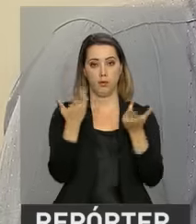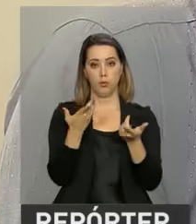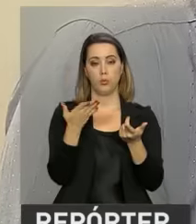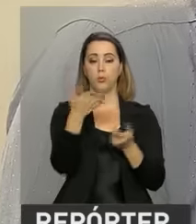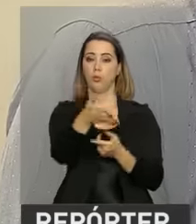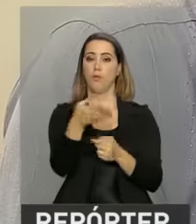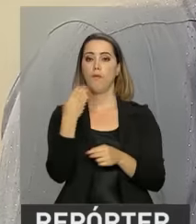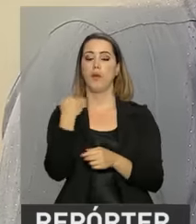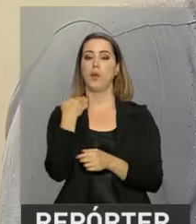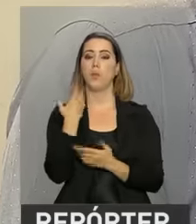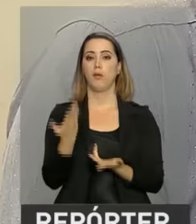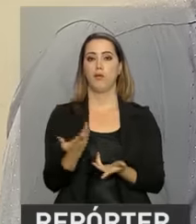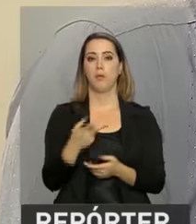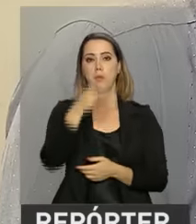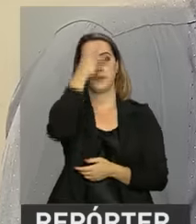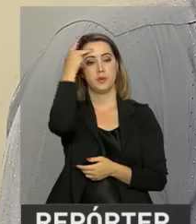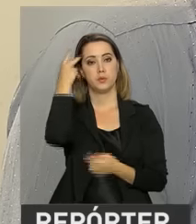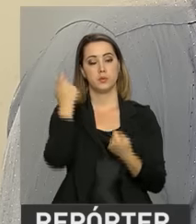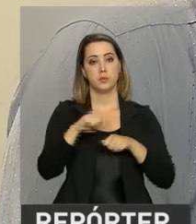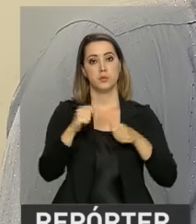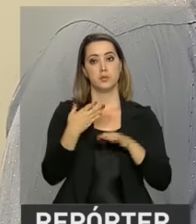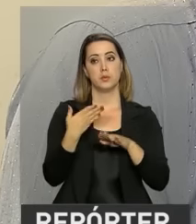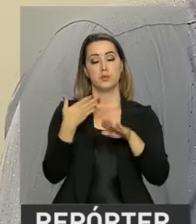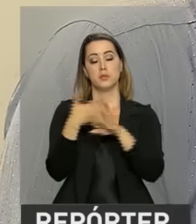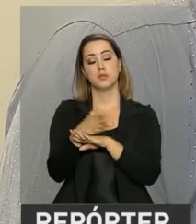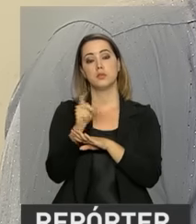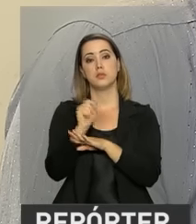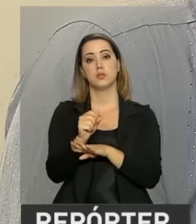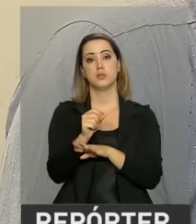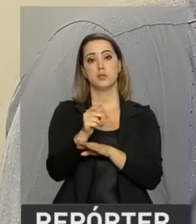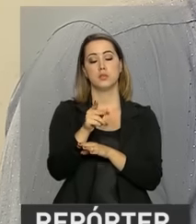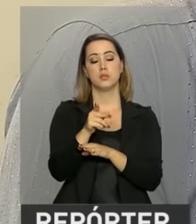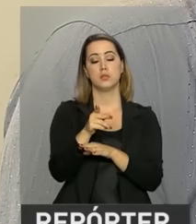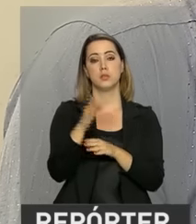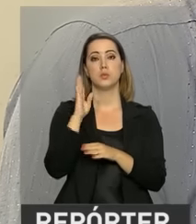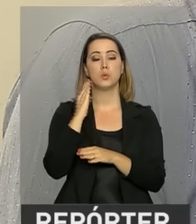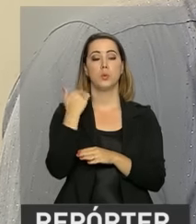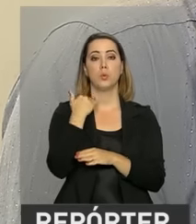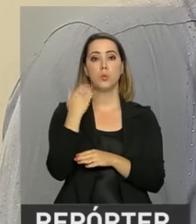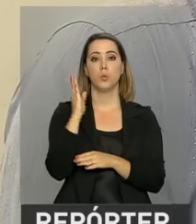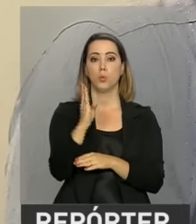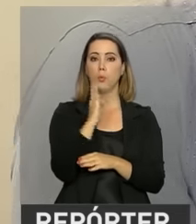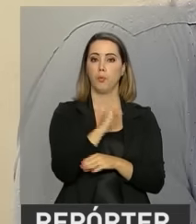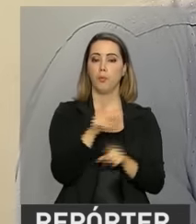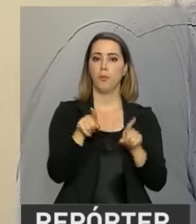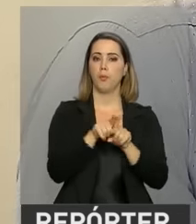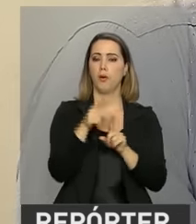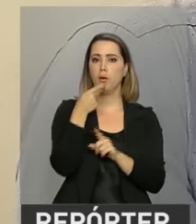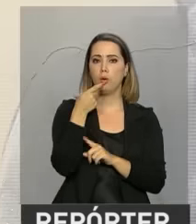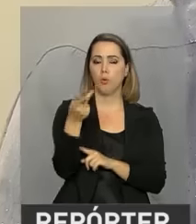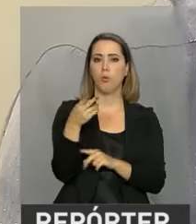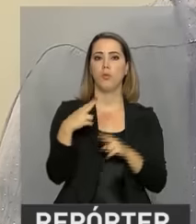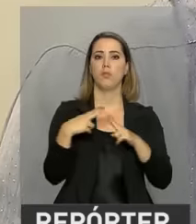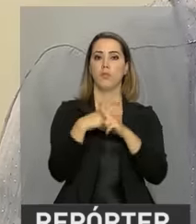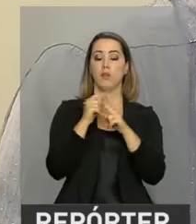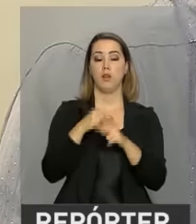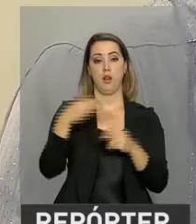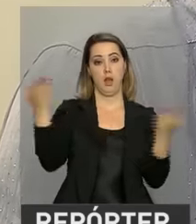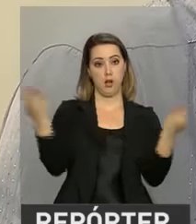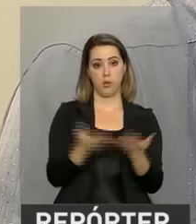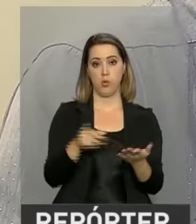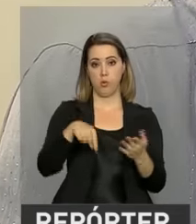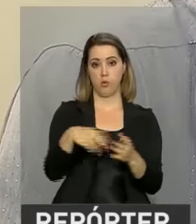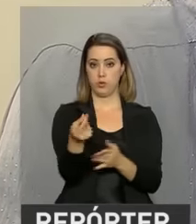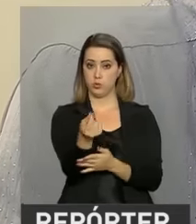trabalhador tem de ter referência que está sendo feito o pagamento do calendário atual, mais o de 2014. Então, ele deve